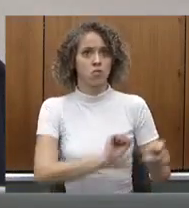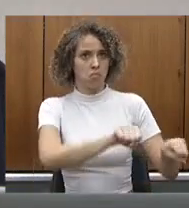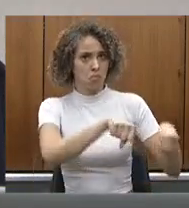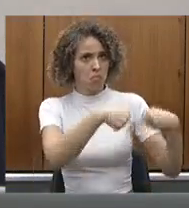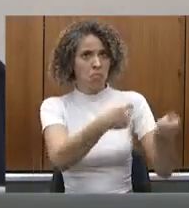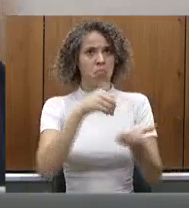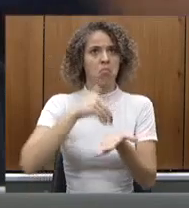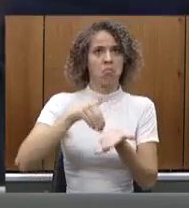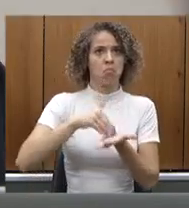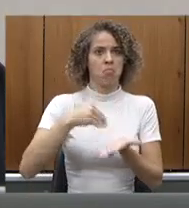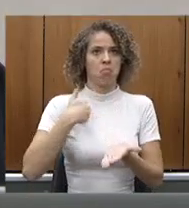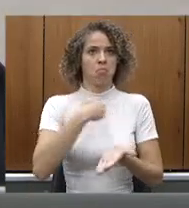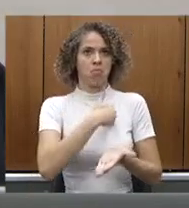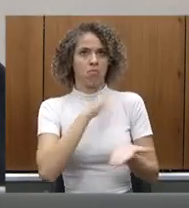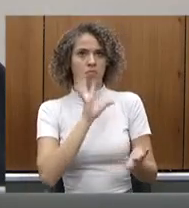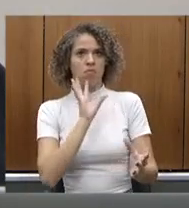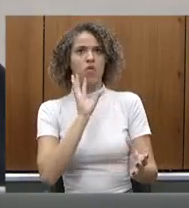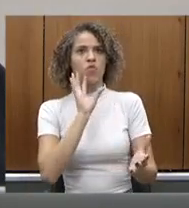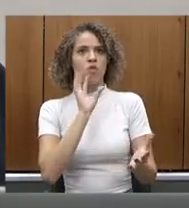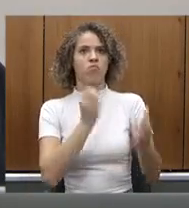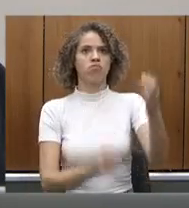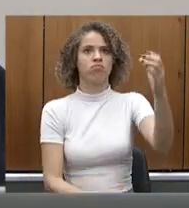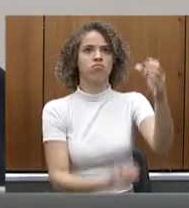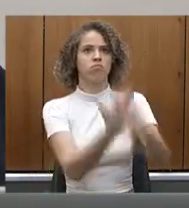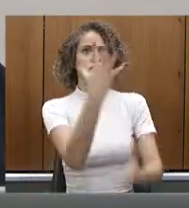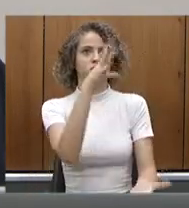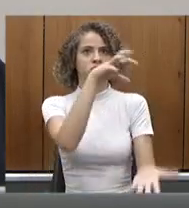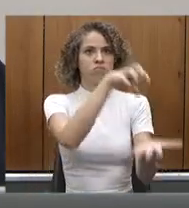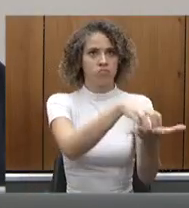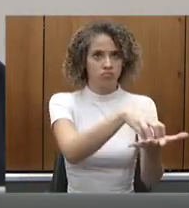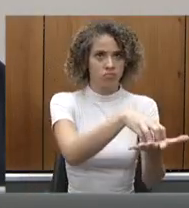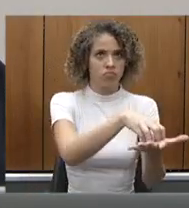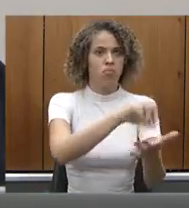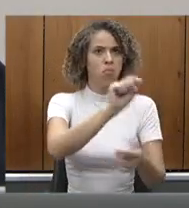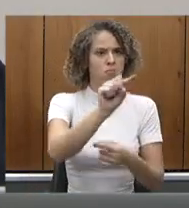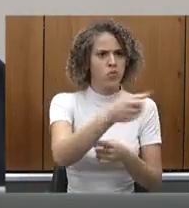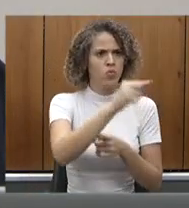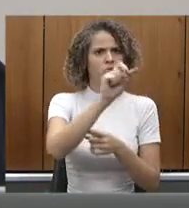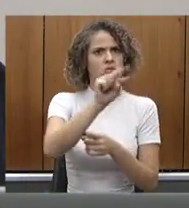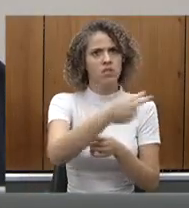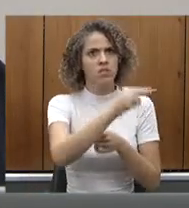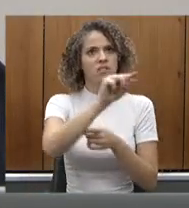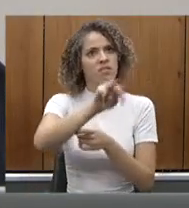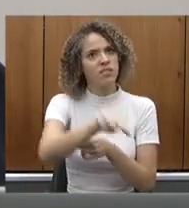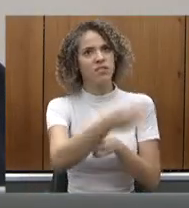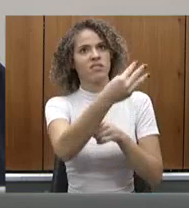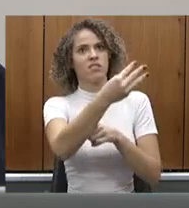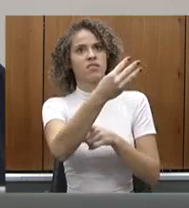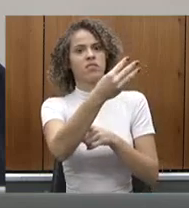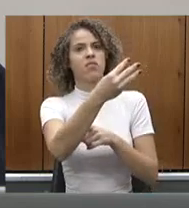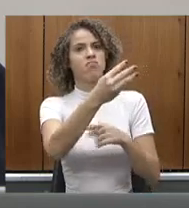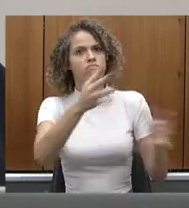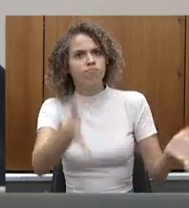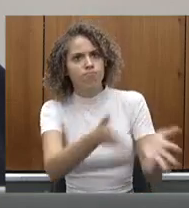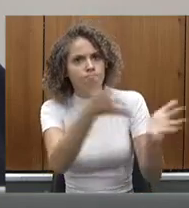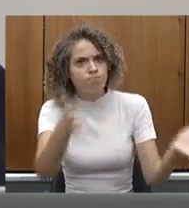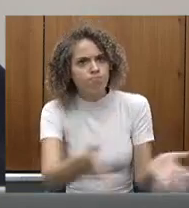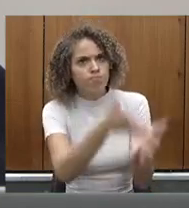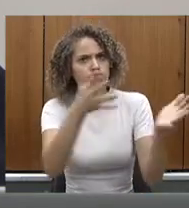secretaria para implantarmos a segunda e a terceira fase ao mesmo tempo. e, assim, incentivar de forma